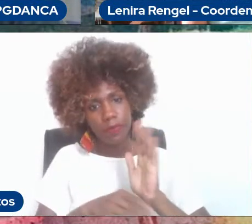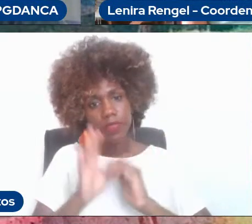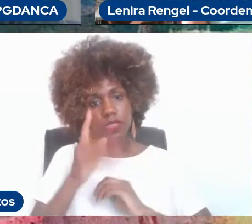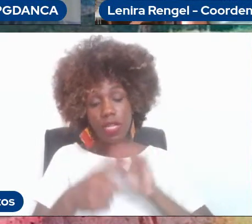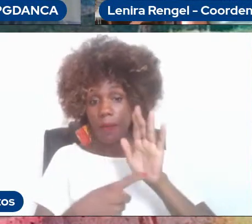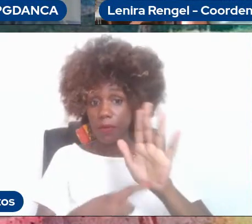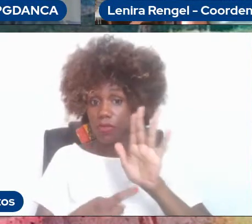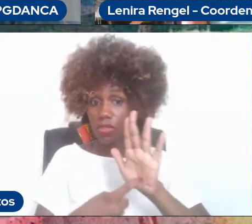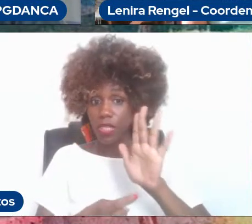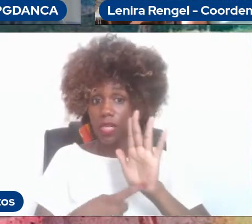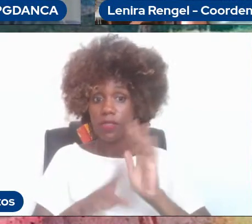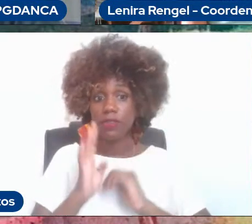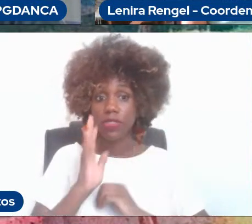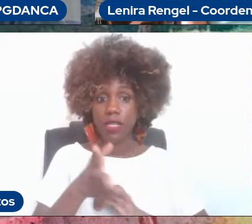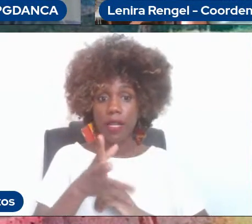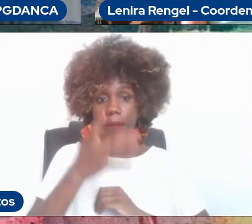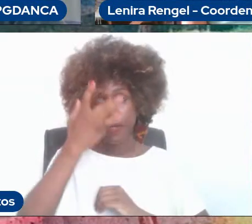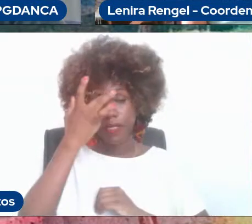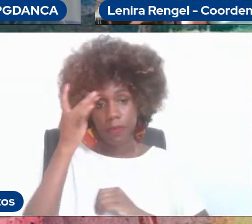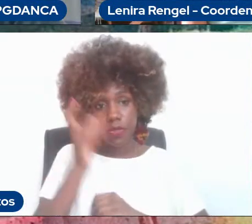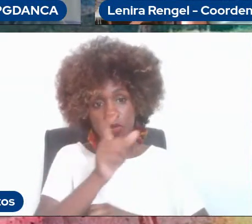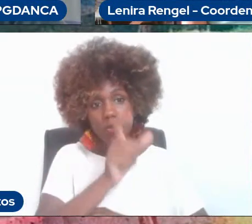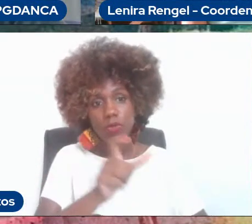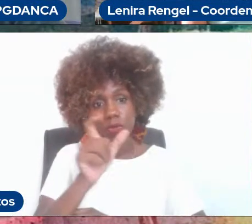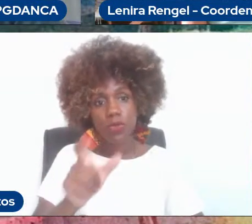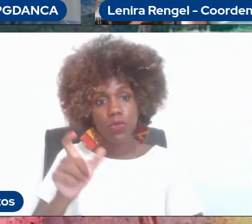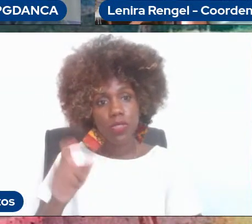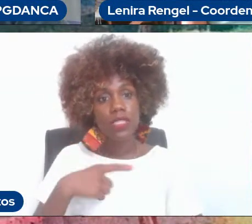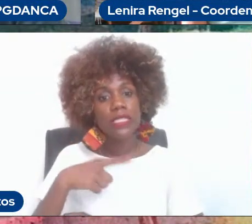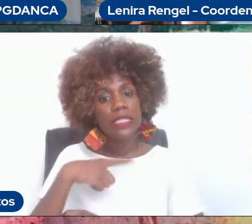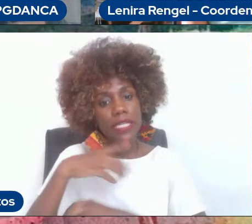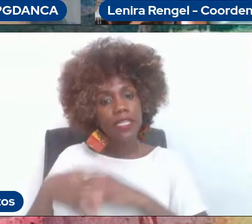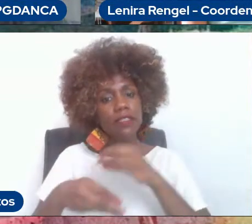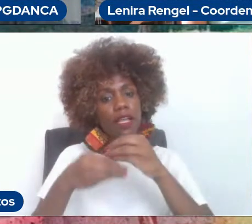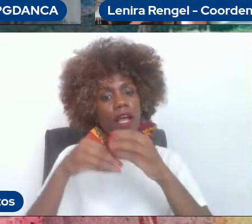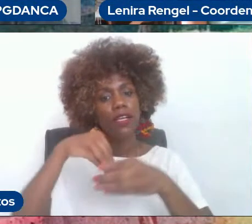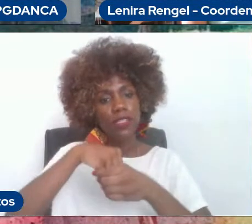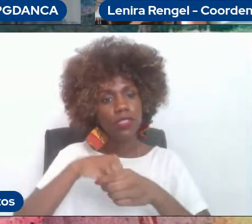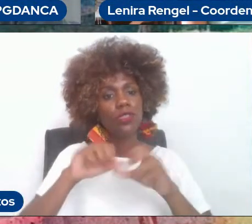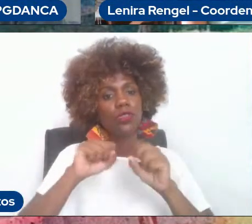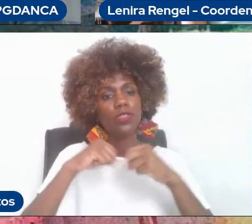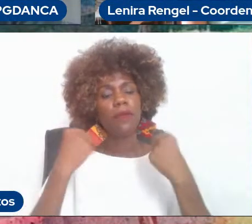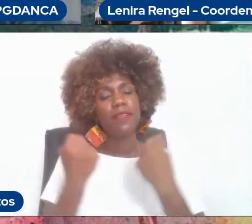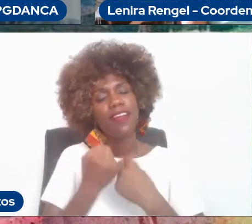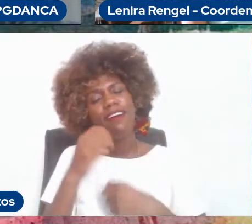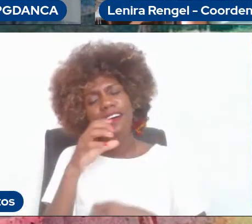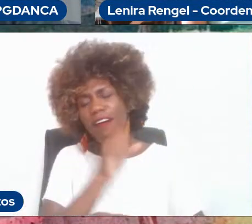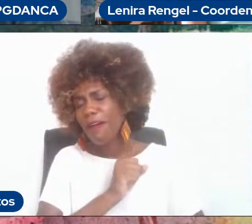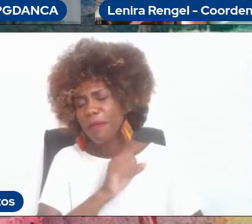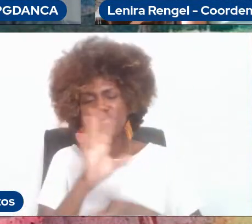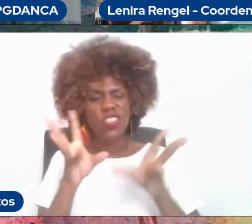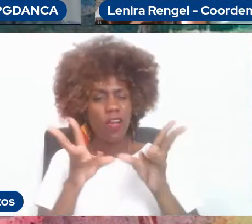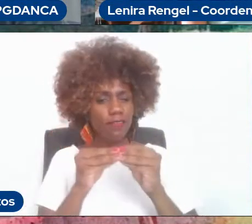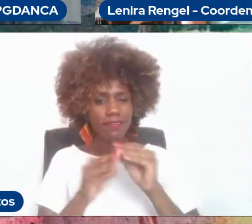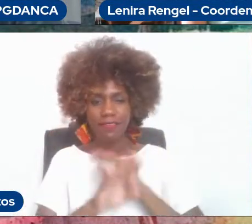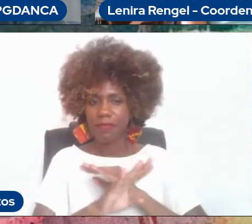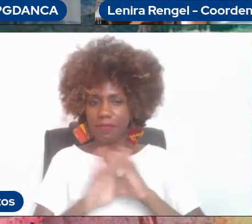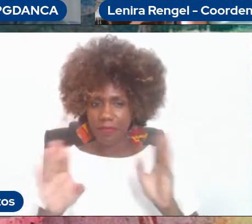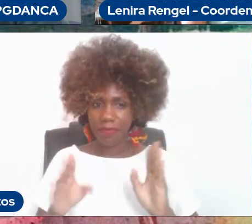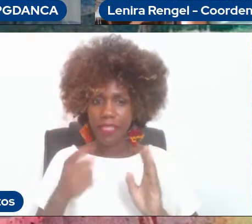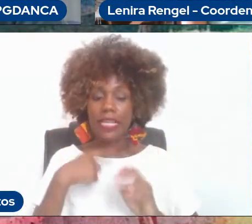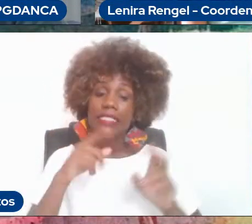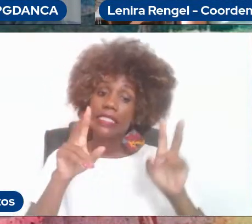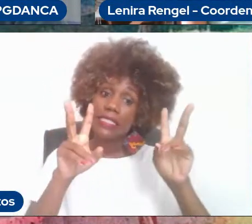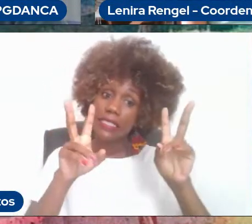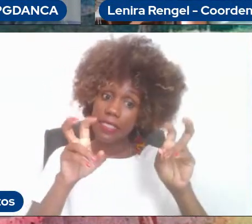atratores que compõem o nosso seminário, né. Falei rapidamente aqui desses temas,